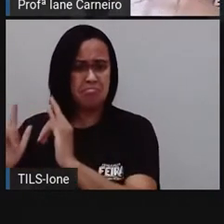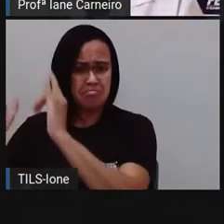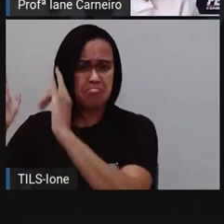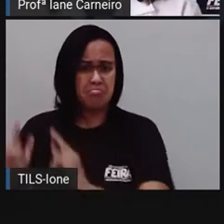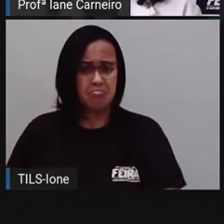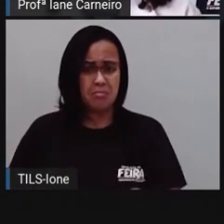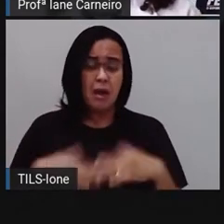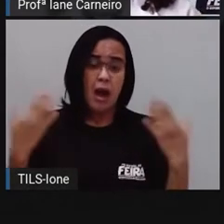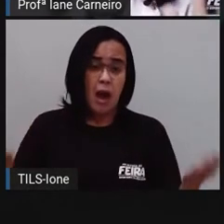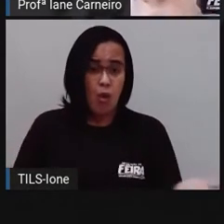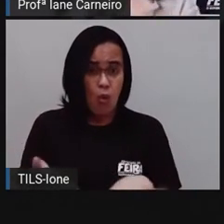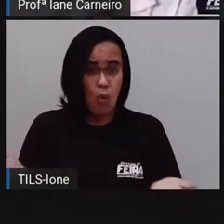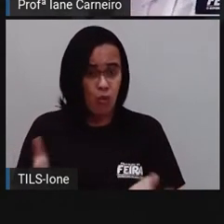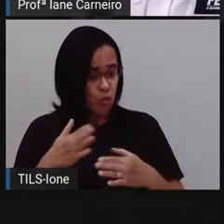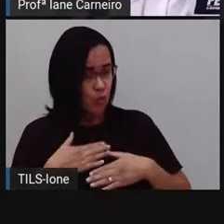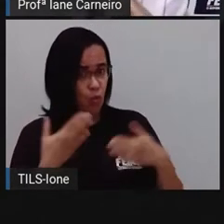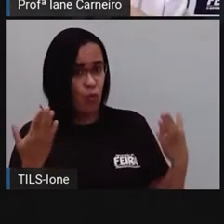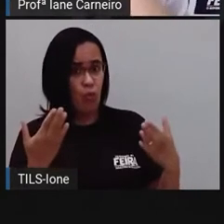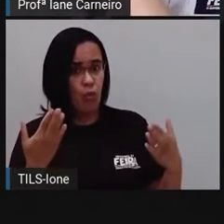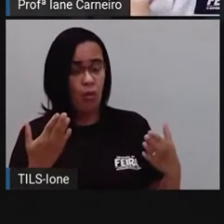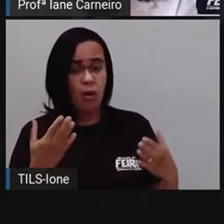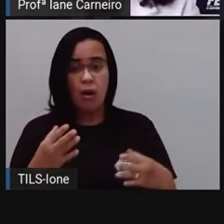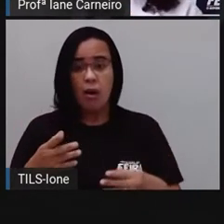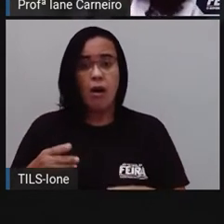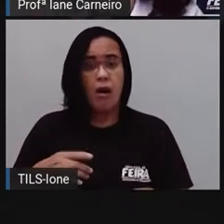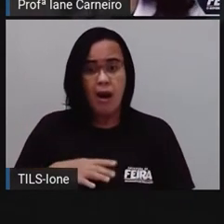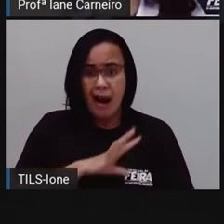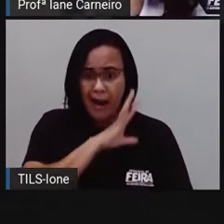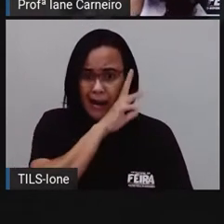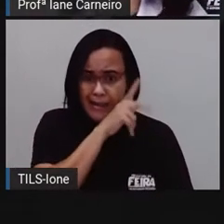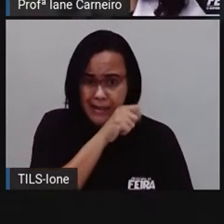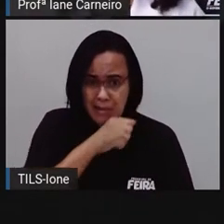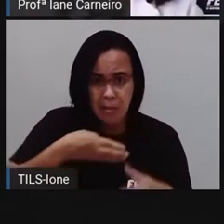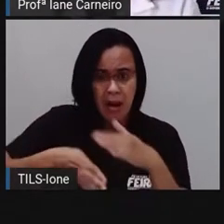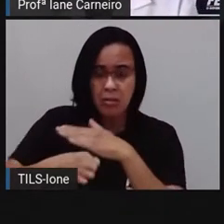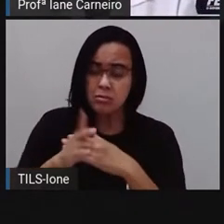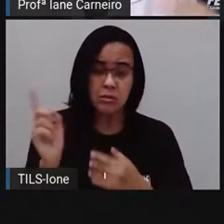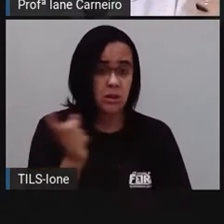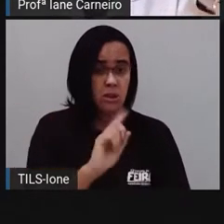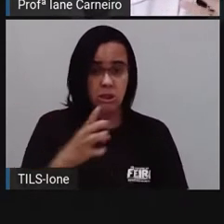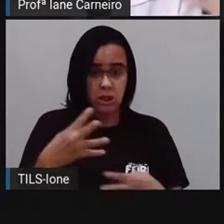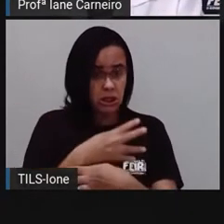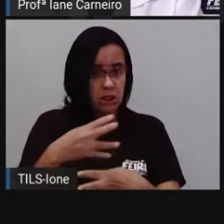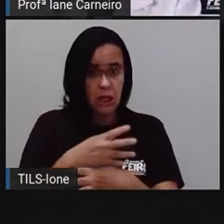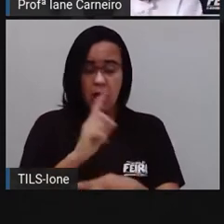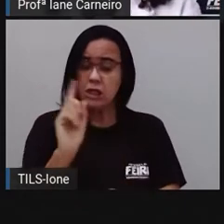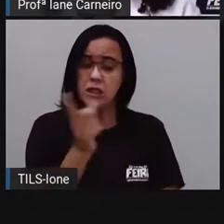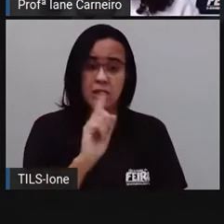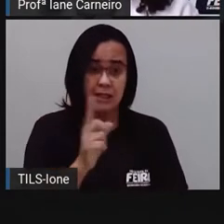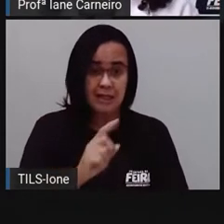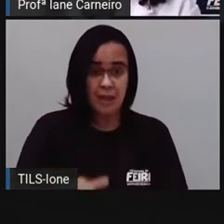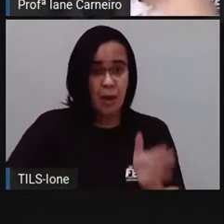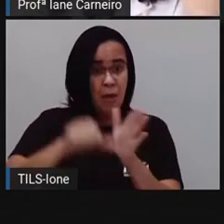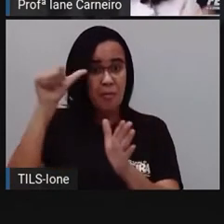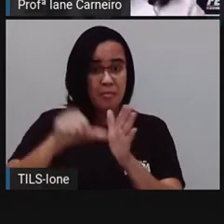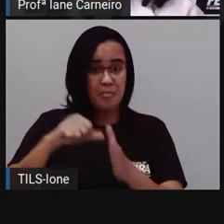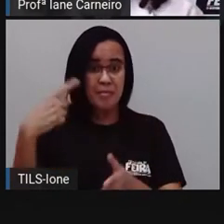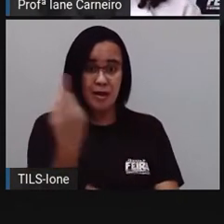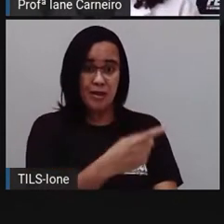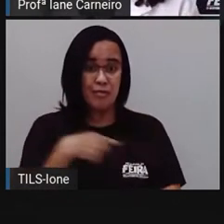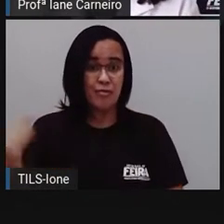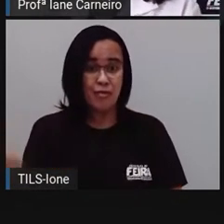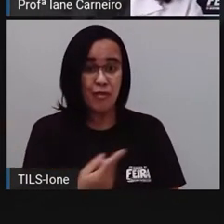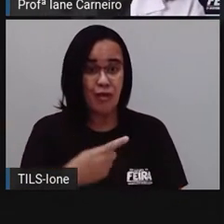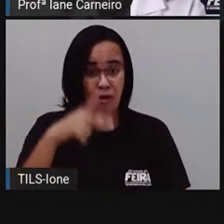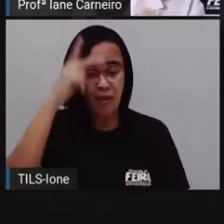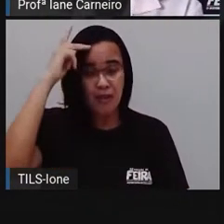estão invadindo a cidade. Mas, na verdade, fomos nós, seres humanos, né? Que entramos no ambiente desses